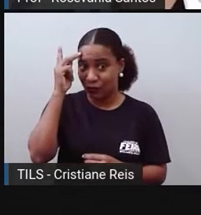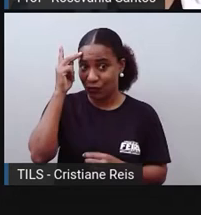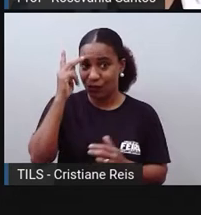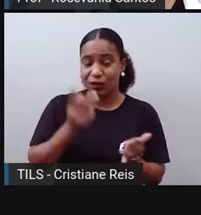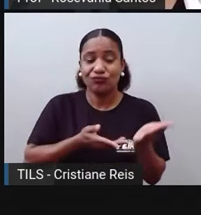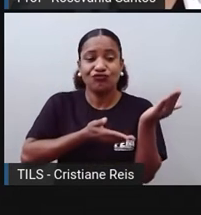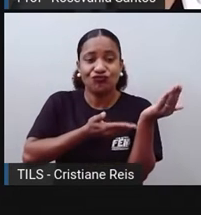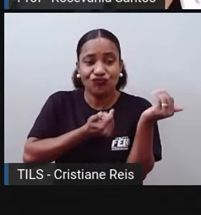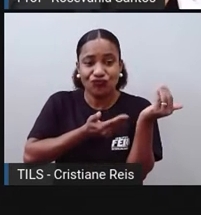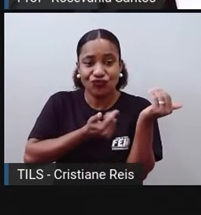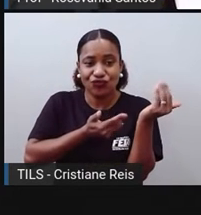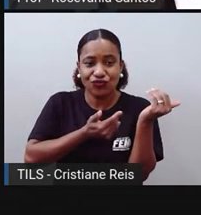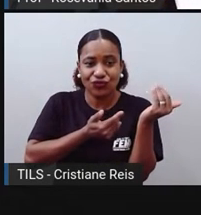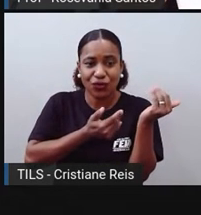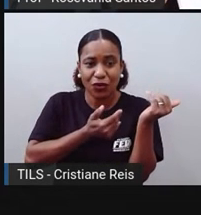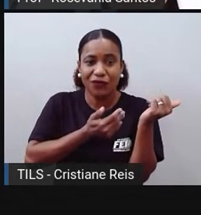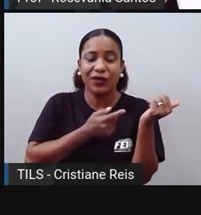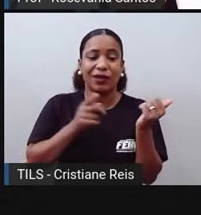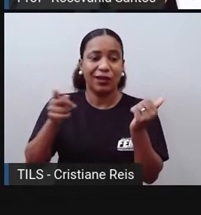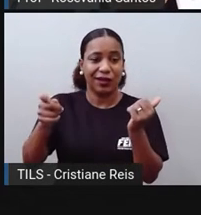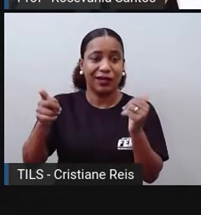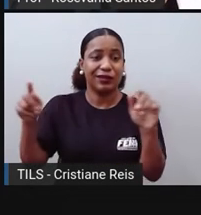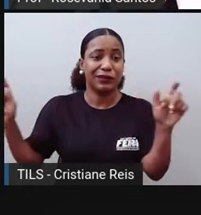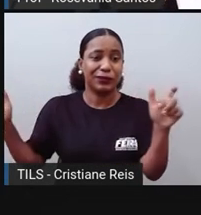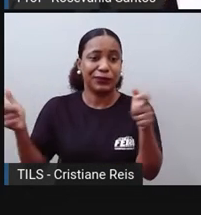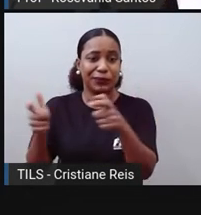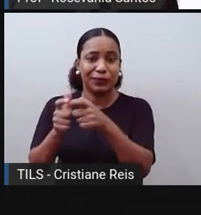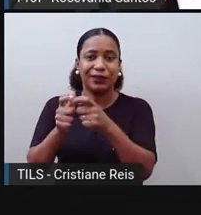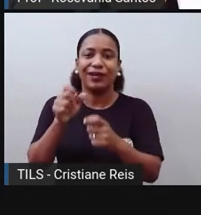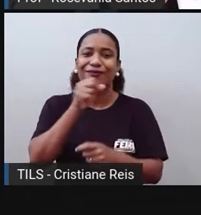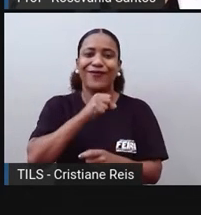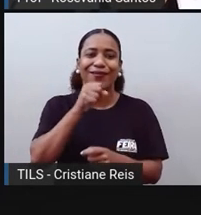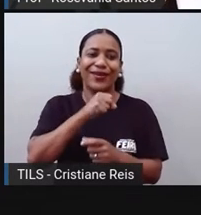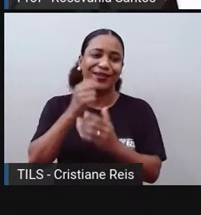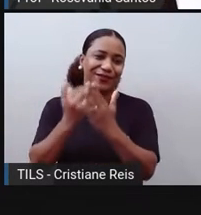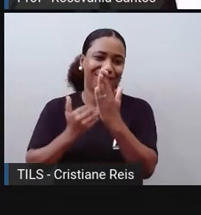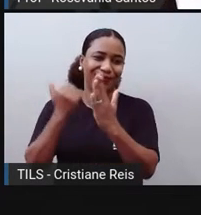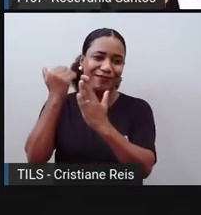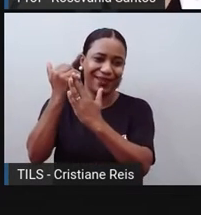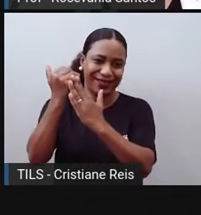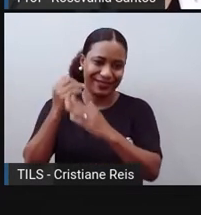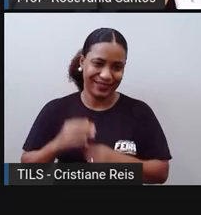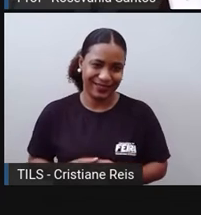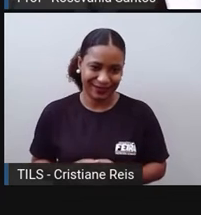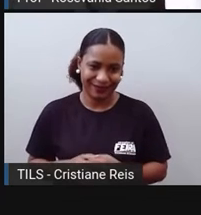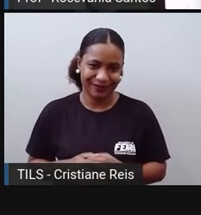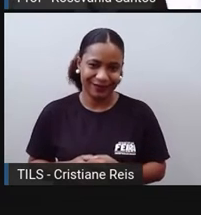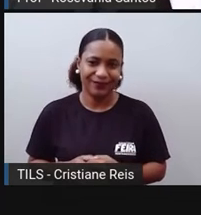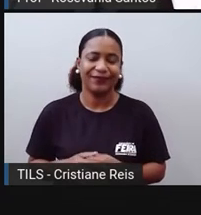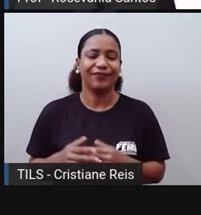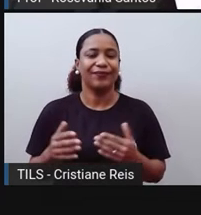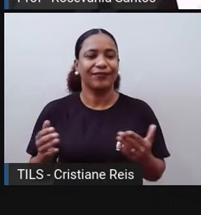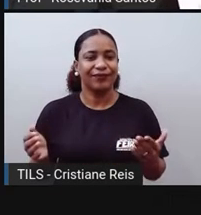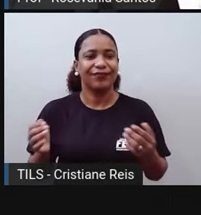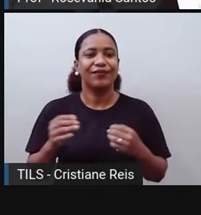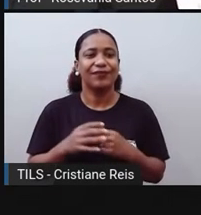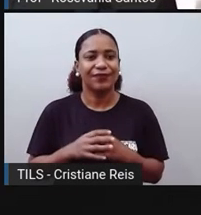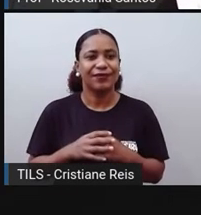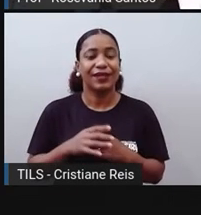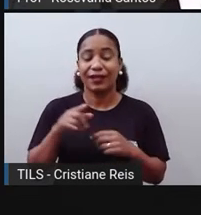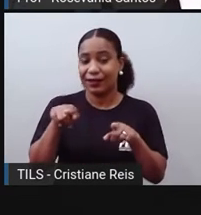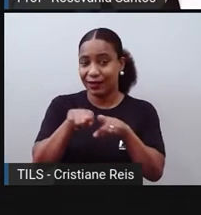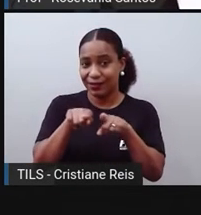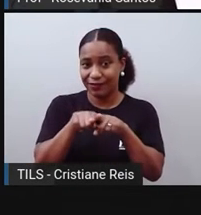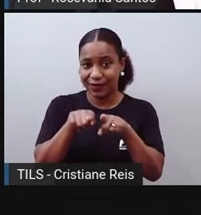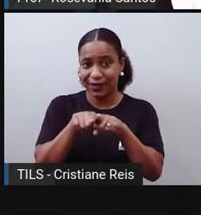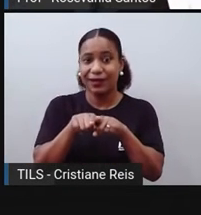praticamente mais idosos que lá. A longevidade é grande. Então, eles vivem muito tempo. Então, eles já estão preocupados com isso agora. A campanha